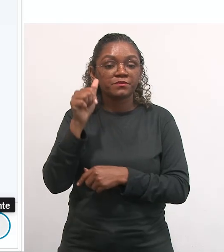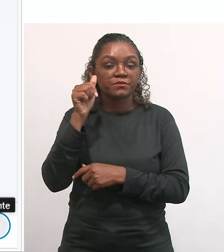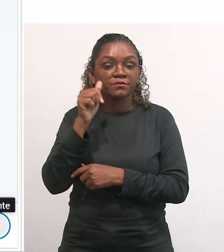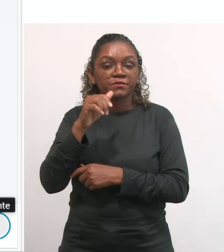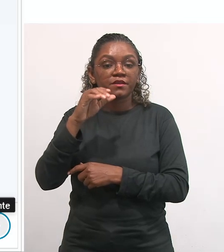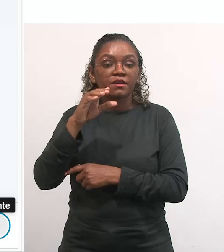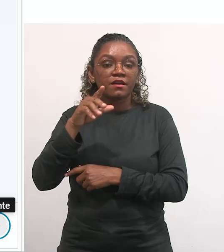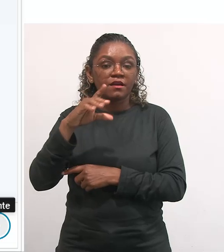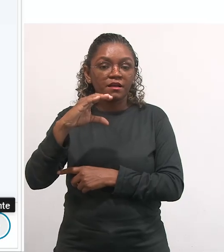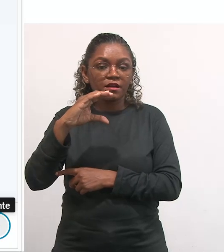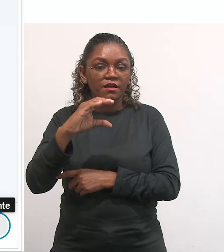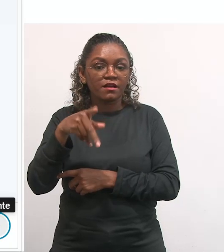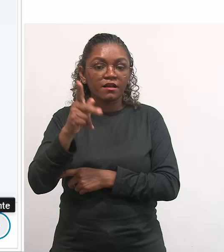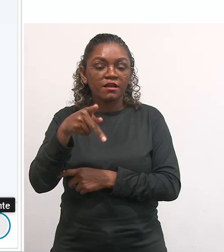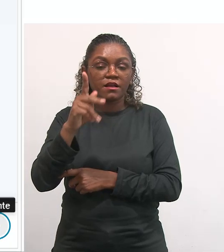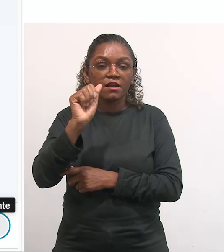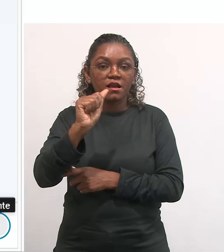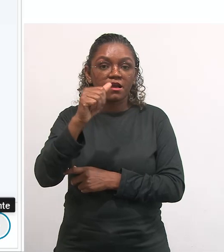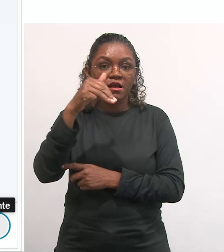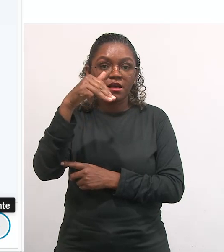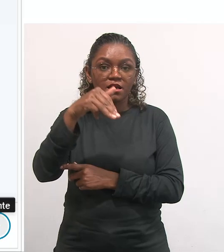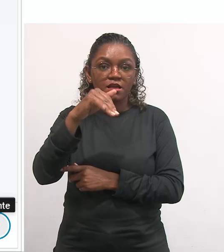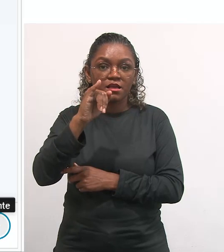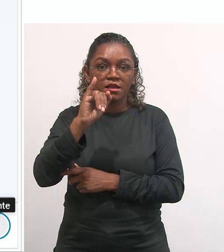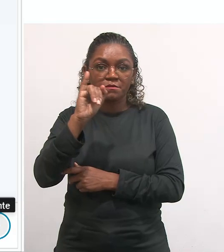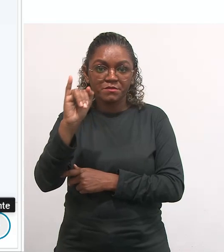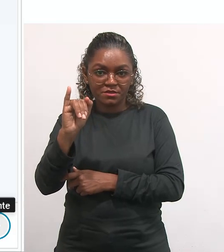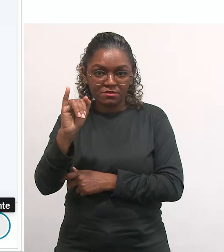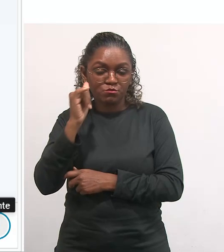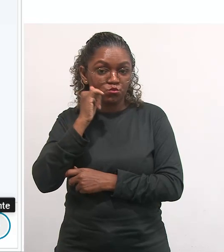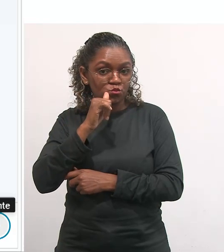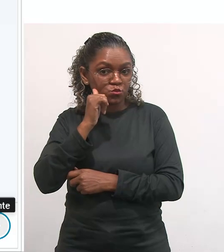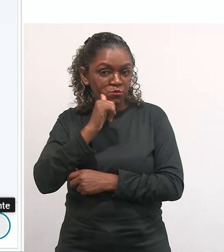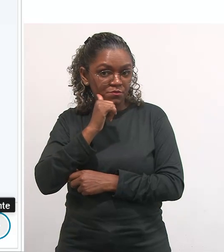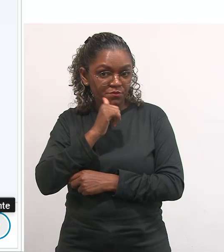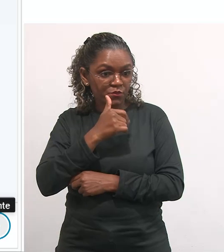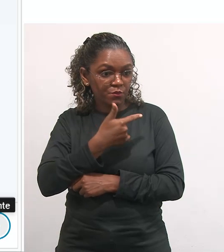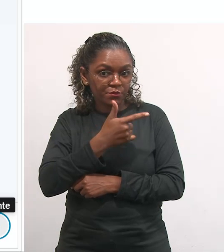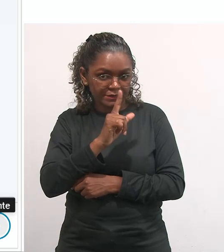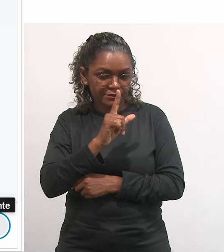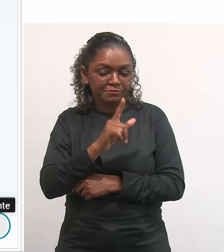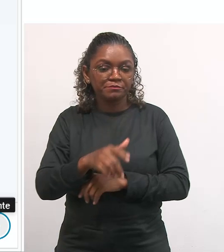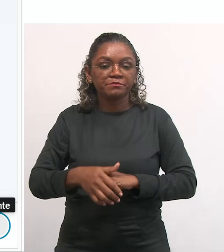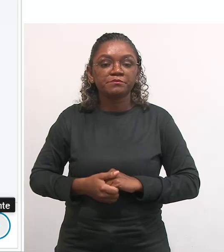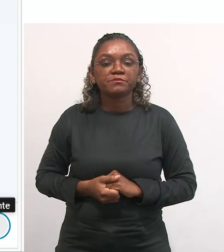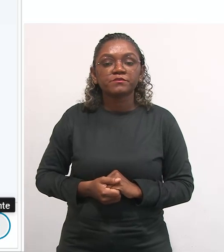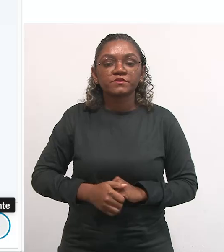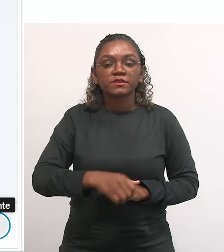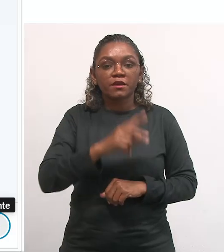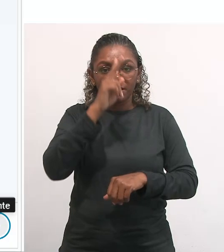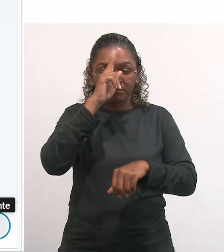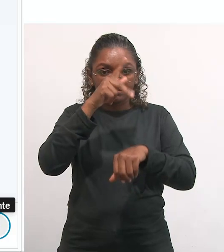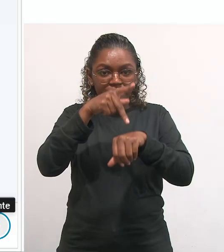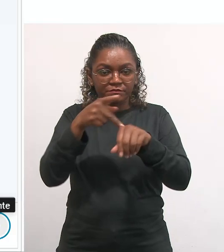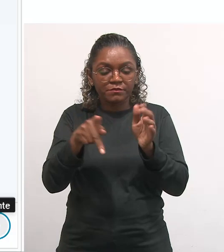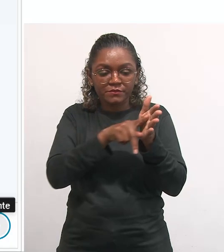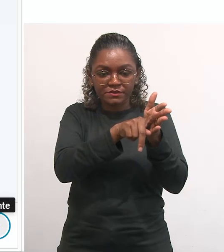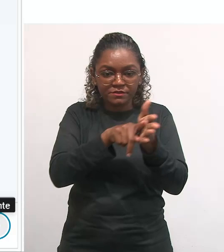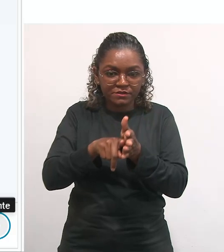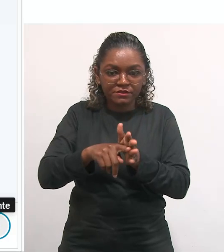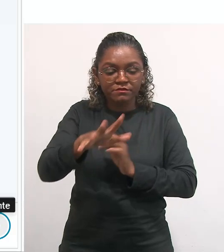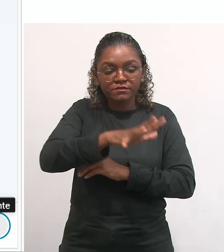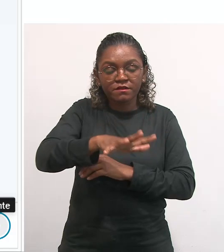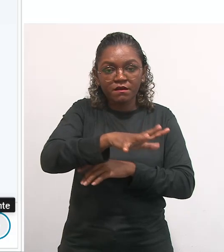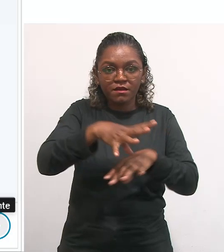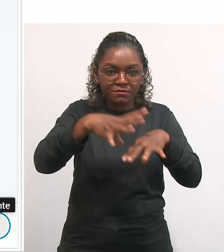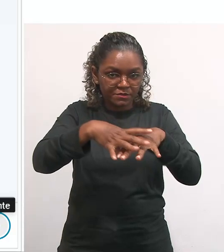e do Libane. Para Camille, a avaliação, também pesquisadora brasileira, para Camille, Constance Camille,